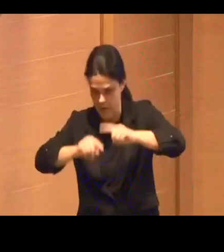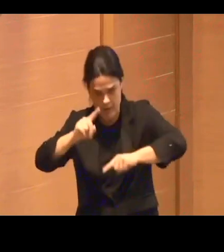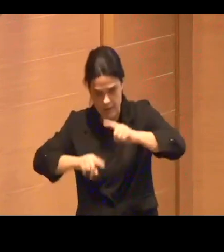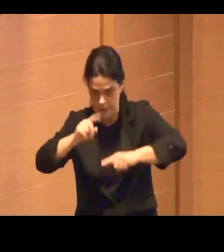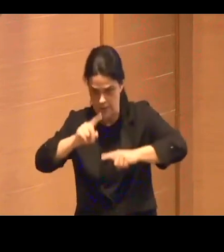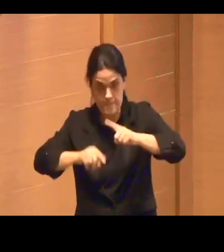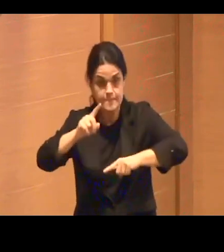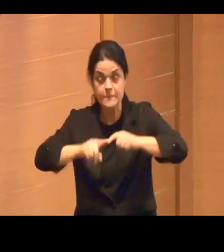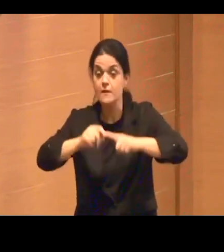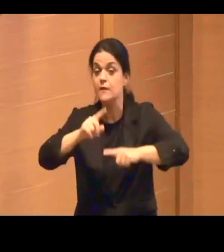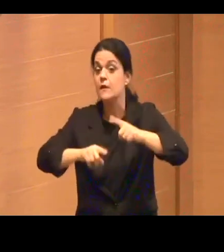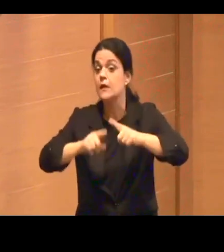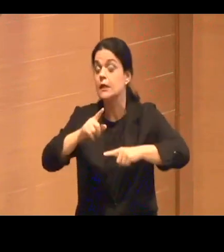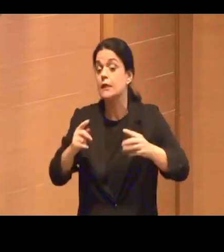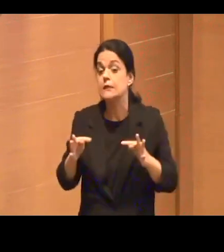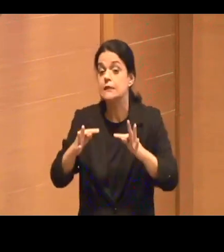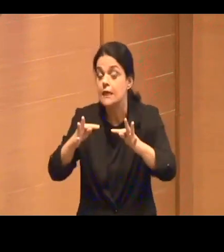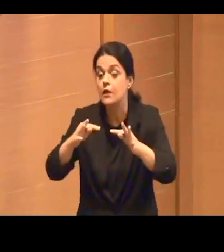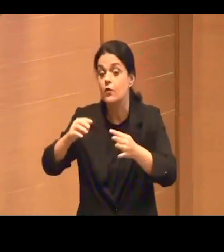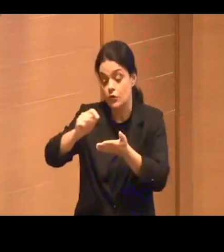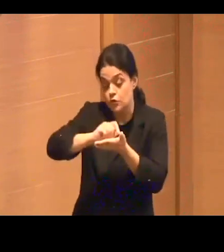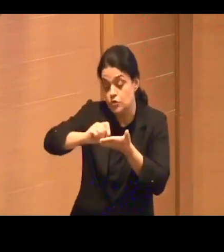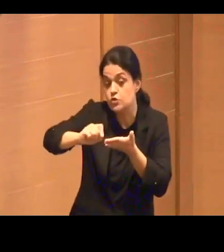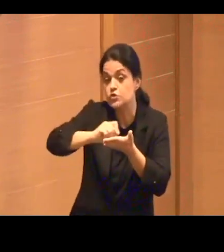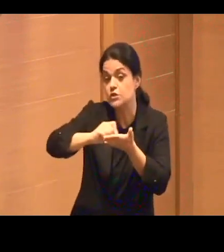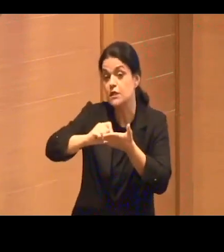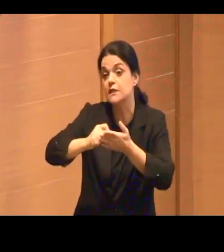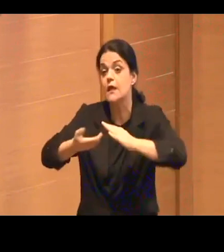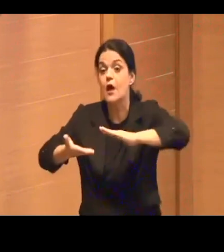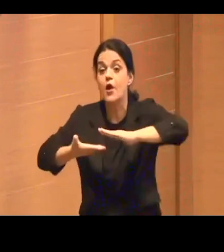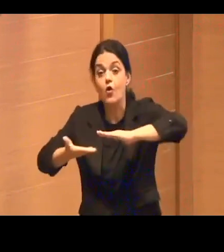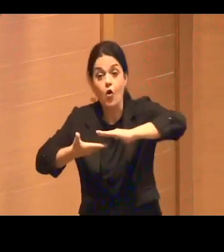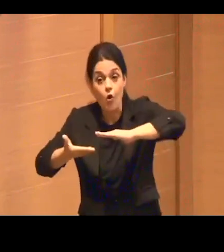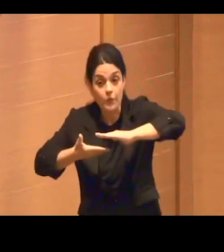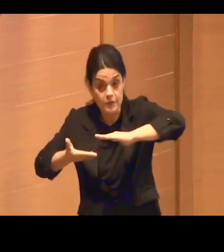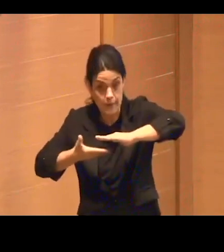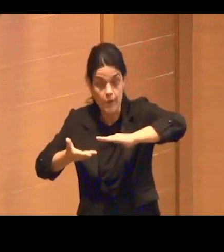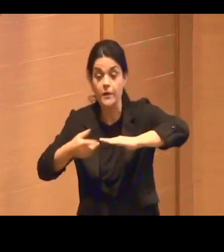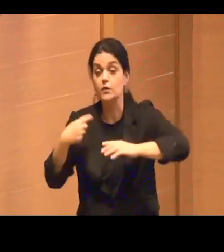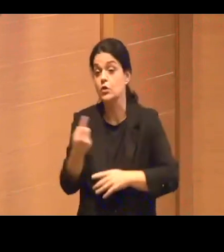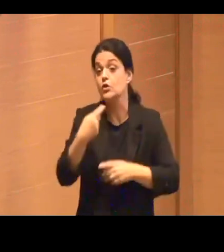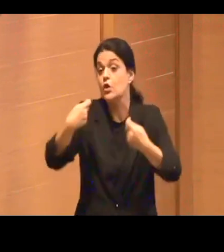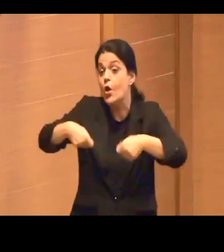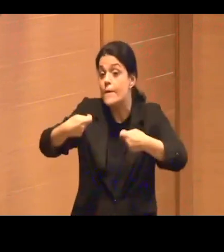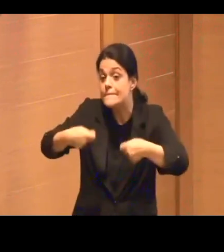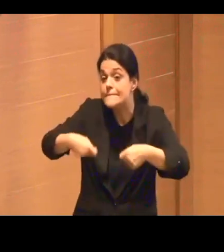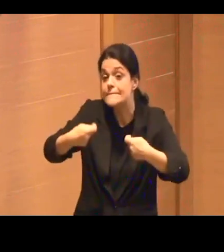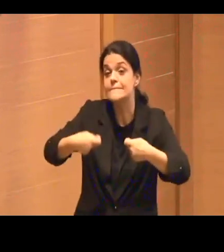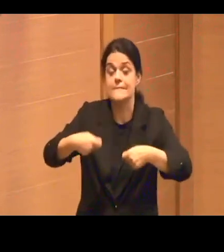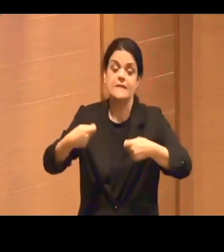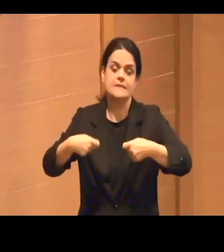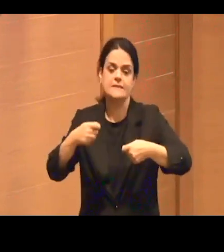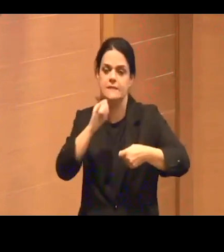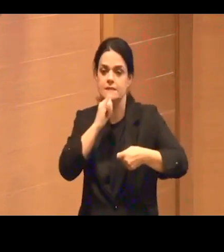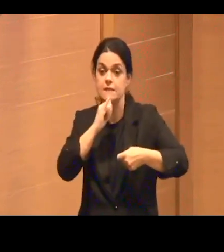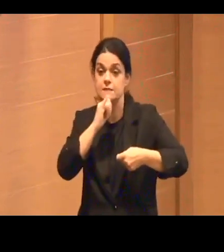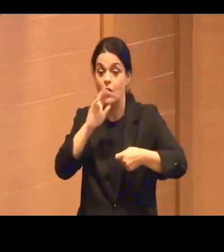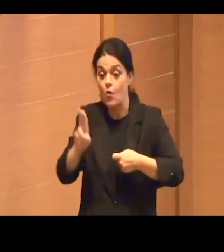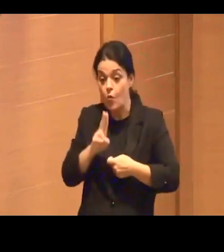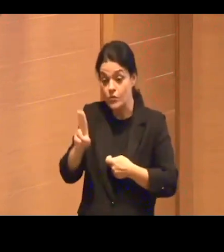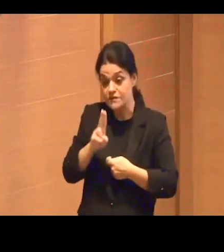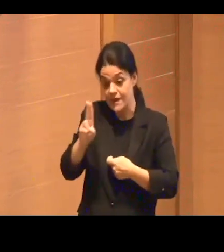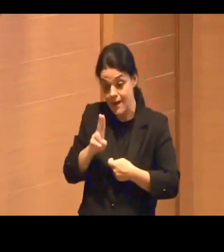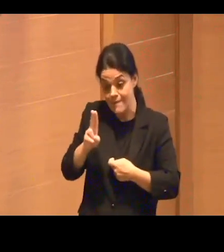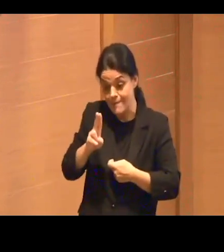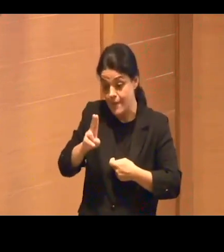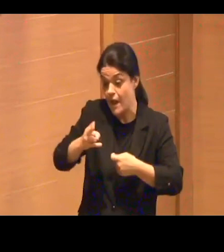tecnologias para a escrita do contemporâneo. Então, temos que nos apropriar dela para a escrita do contemporâneo. Como diz